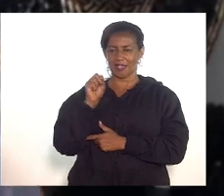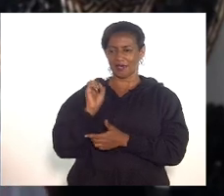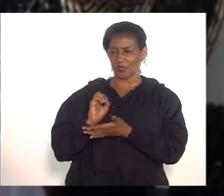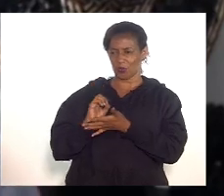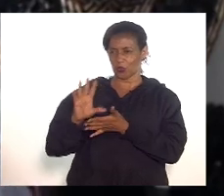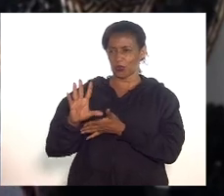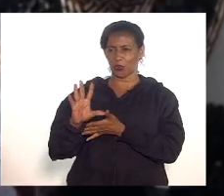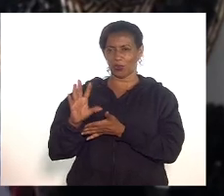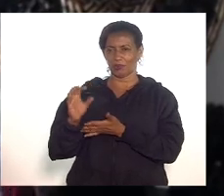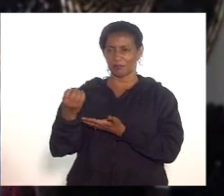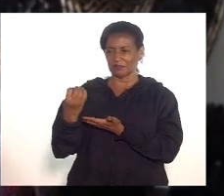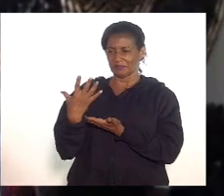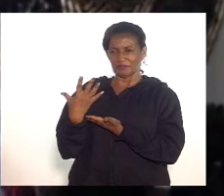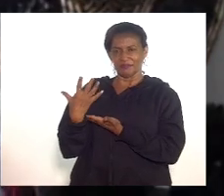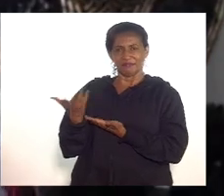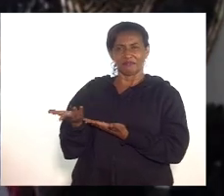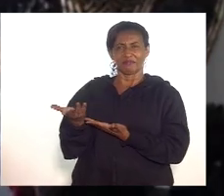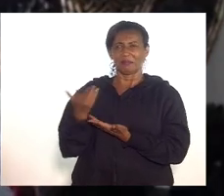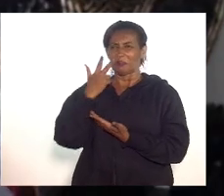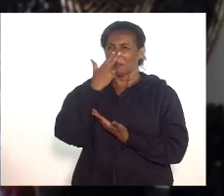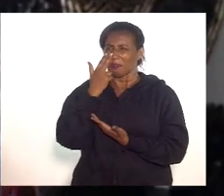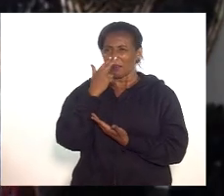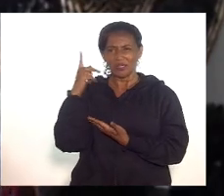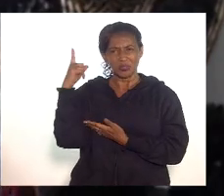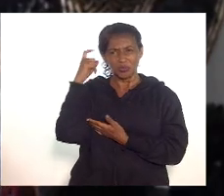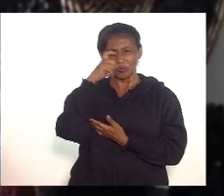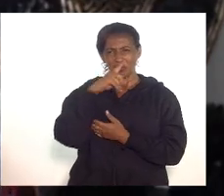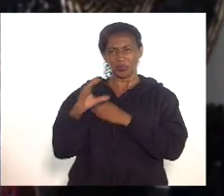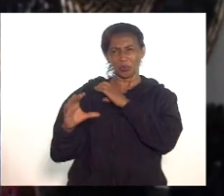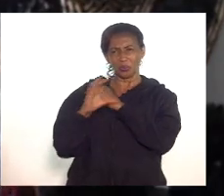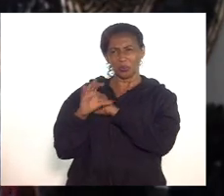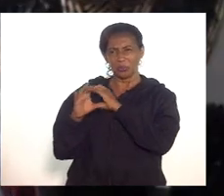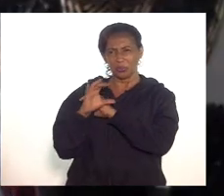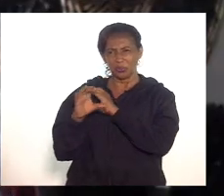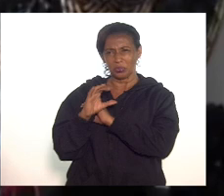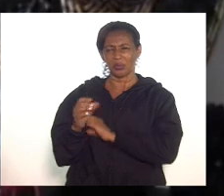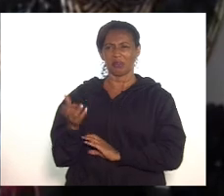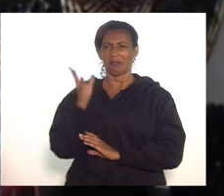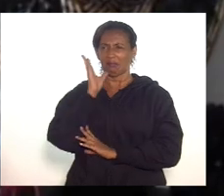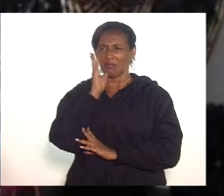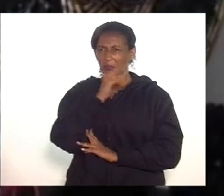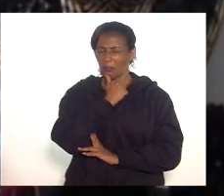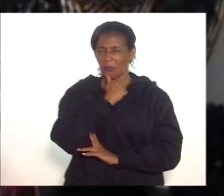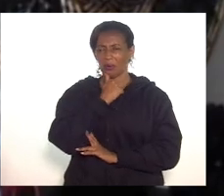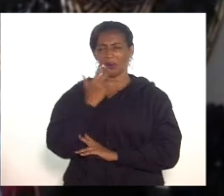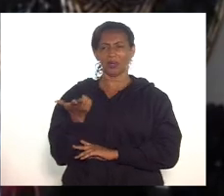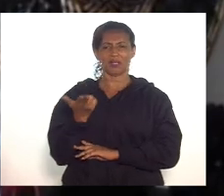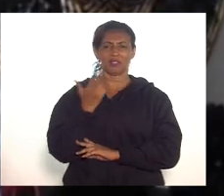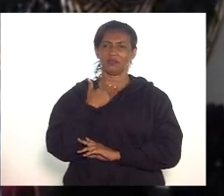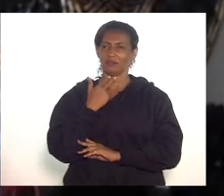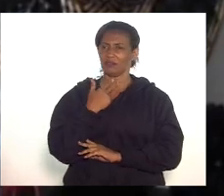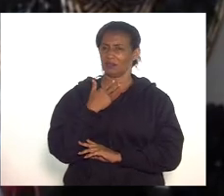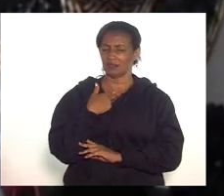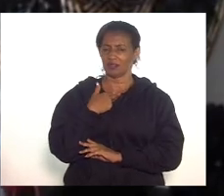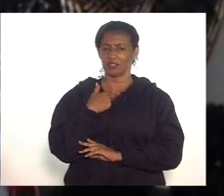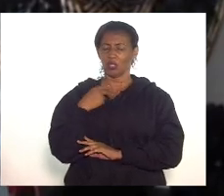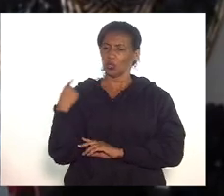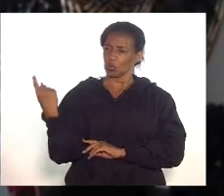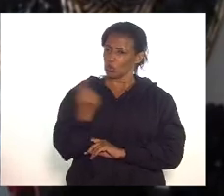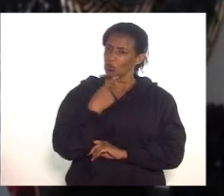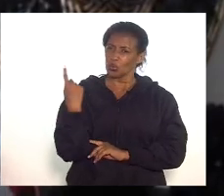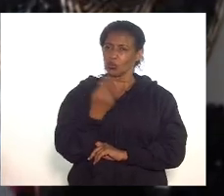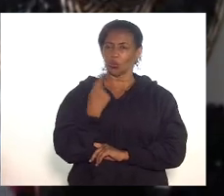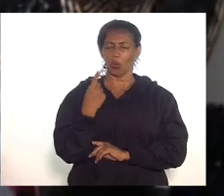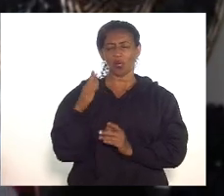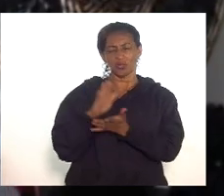colocar as operadoras de frente, porque isso tem que ser um engajamento da sociedade no modo geral. Aqui, a maioria de nós temos filhos,